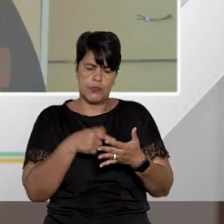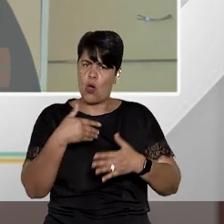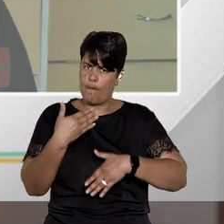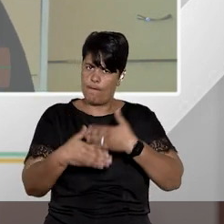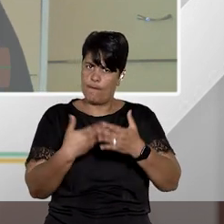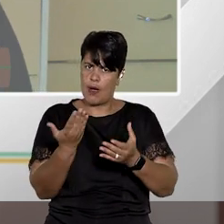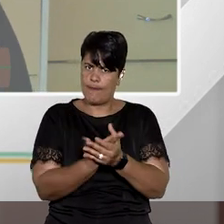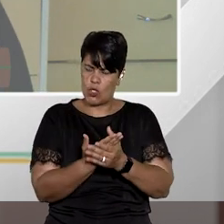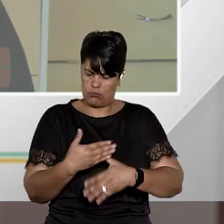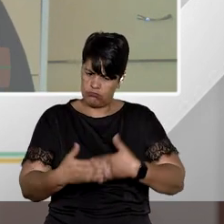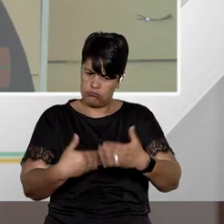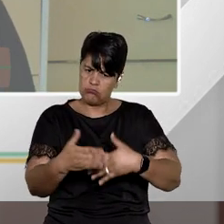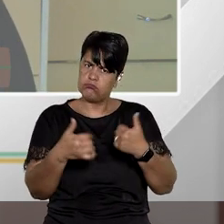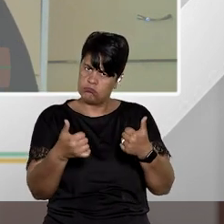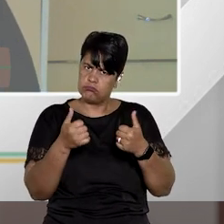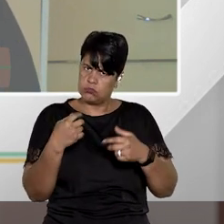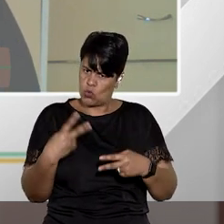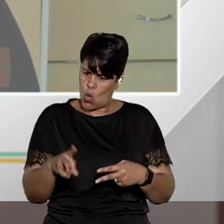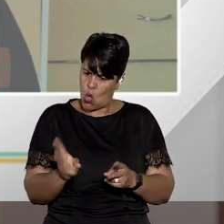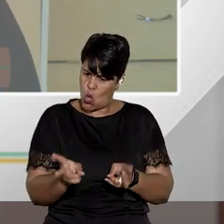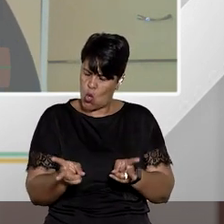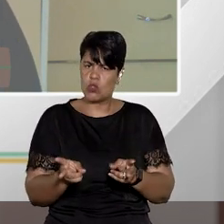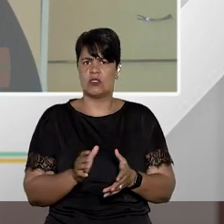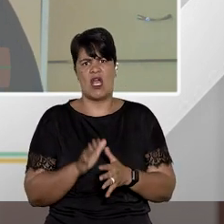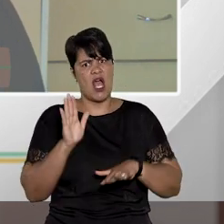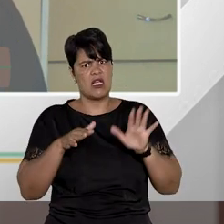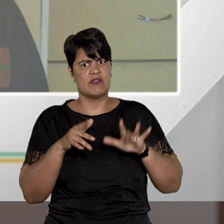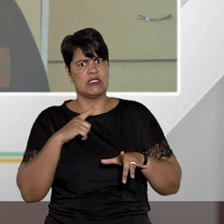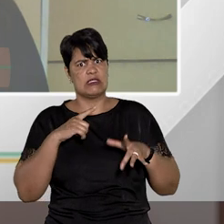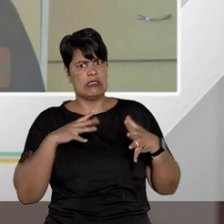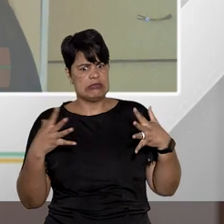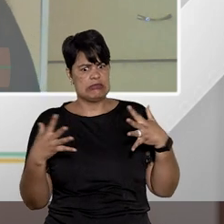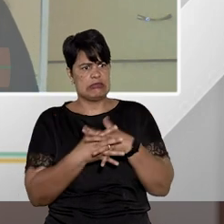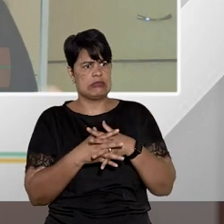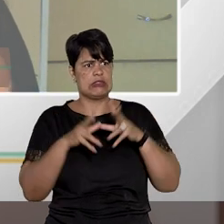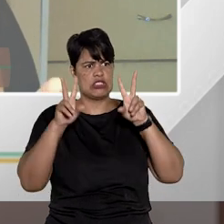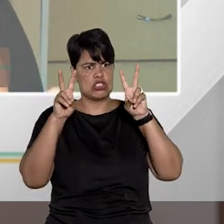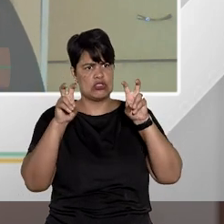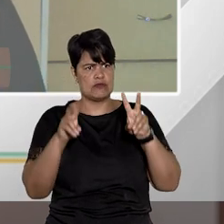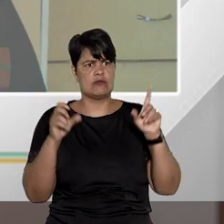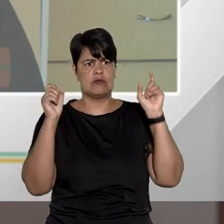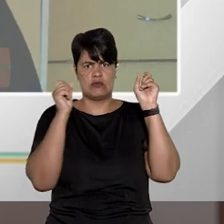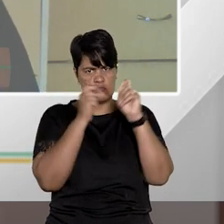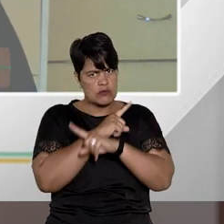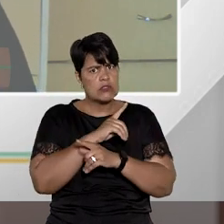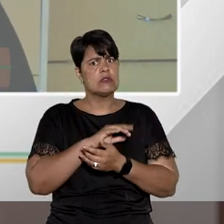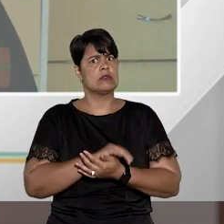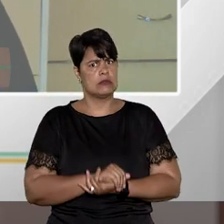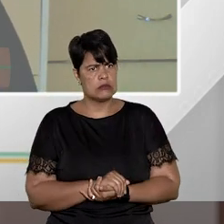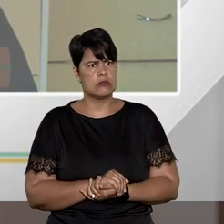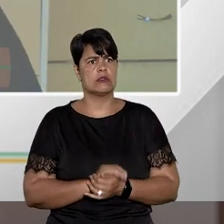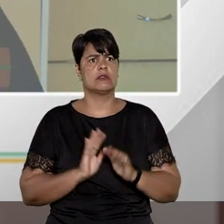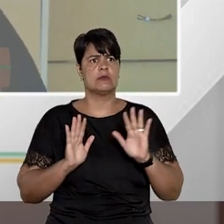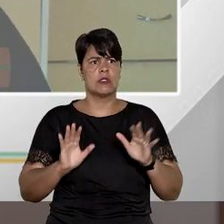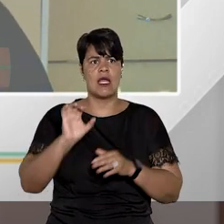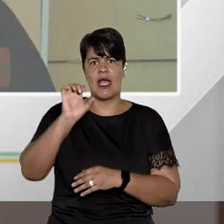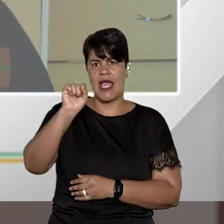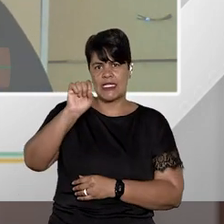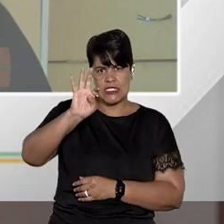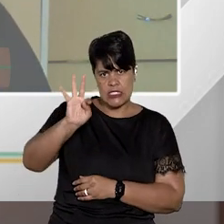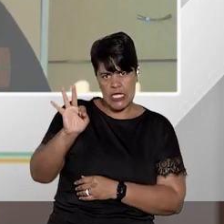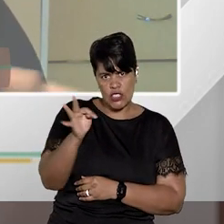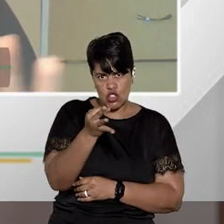é complexo como o Aragonê deu o exemplo, é um caso complexo, tem vários réus envolvidos, então o STJ decide ali